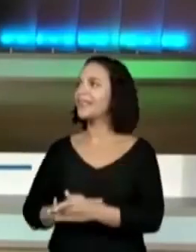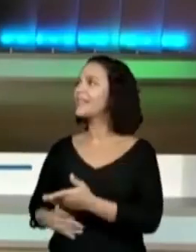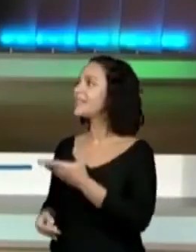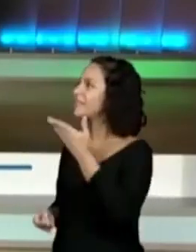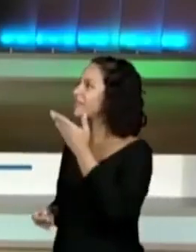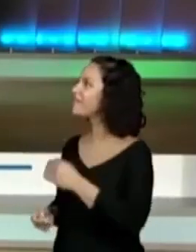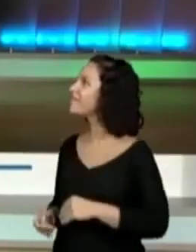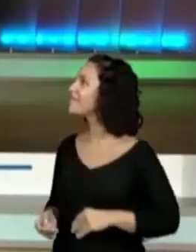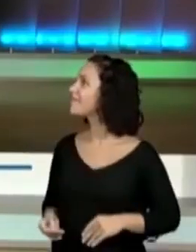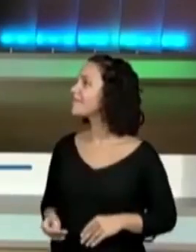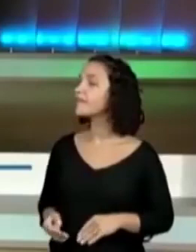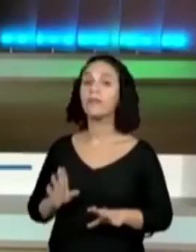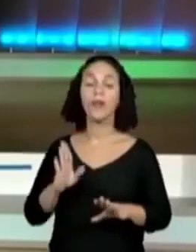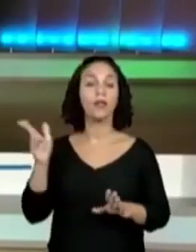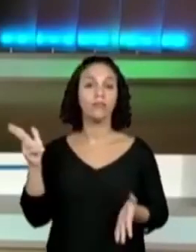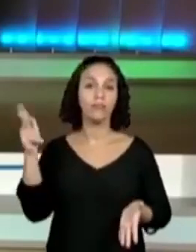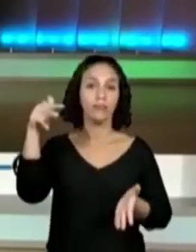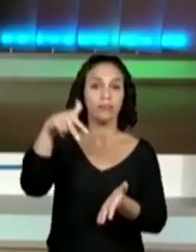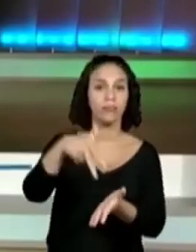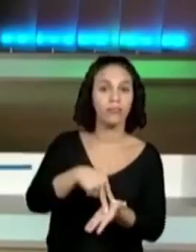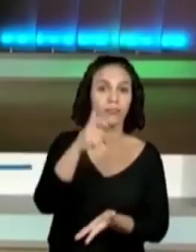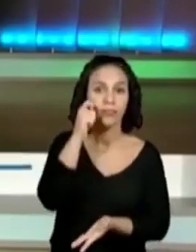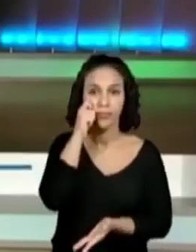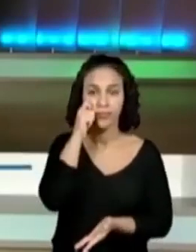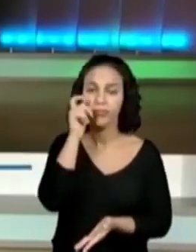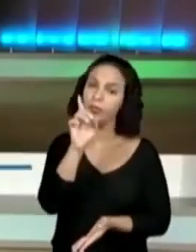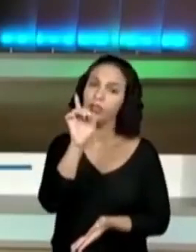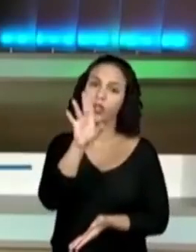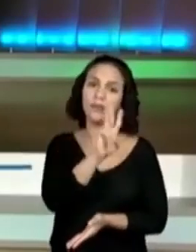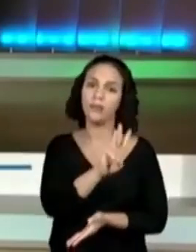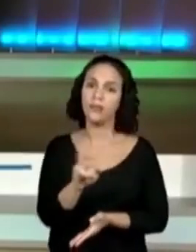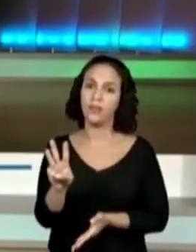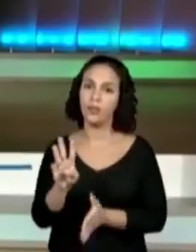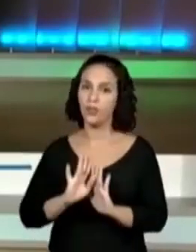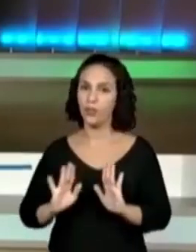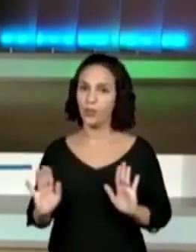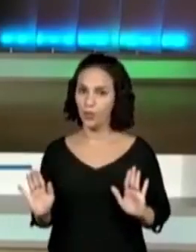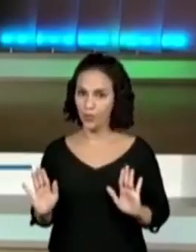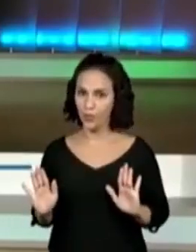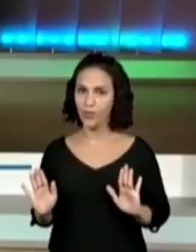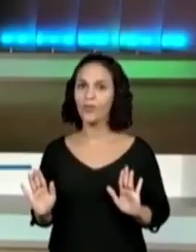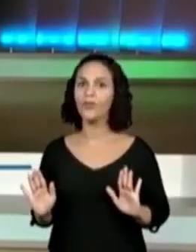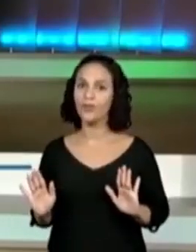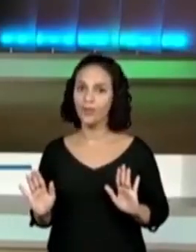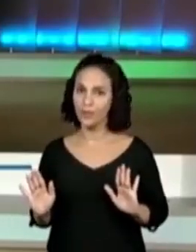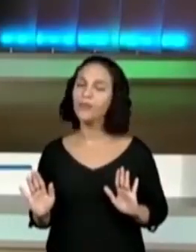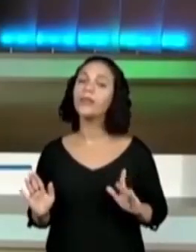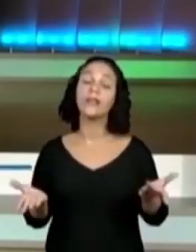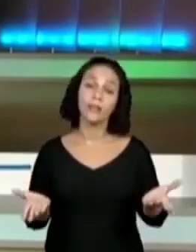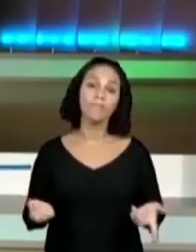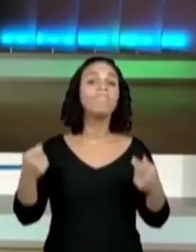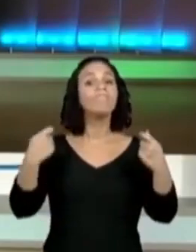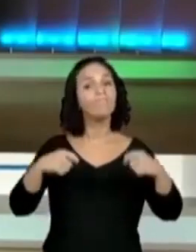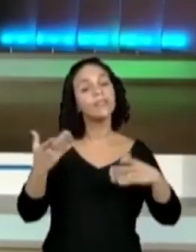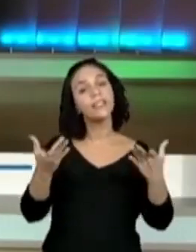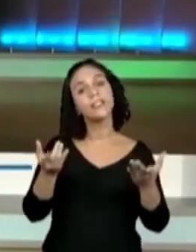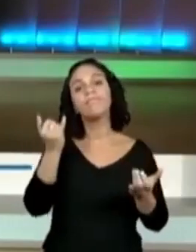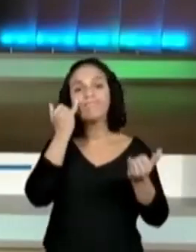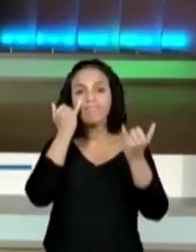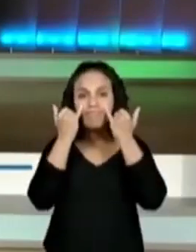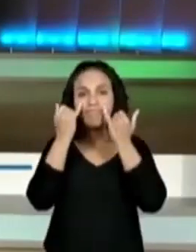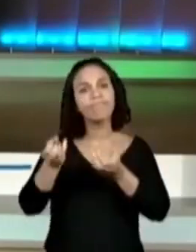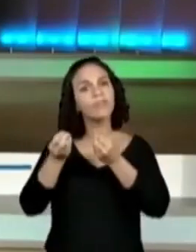Eles não foram ao zoológico. Eles só viram pelo site. Tá? E vão precisar das informações.